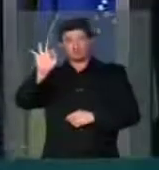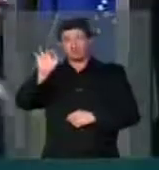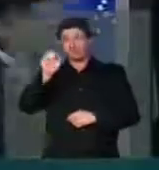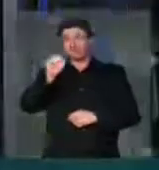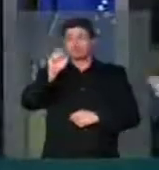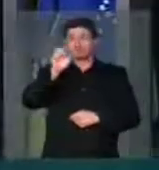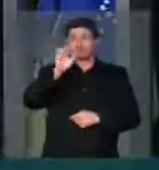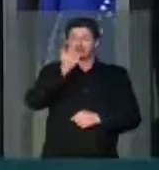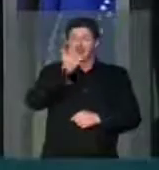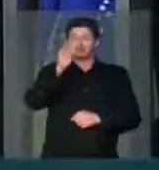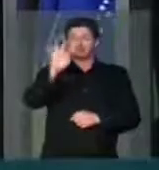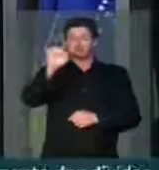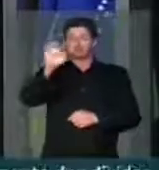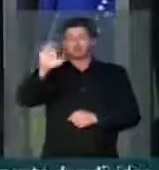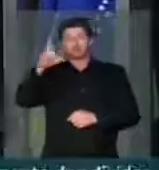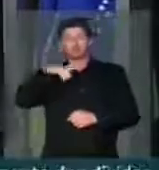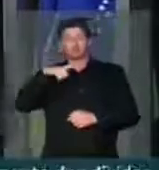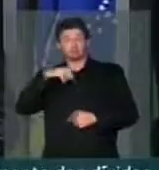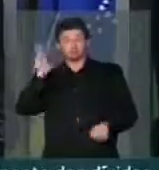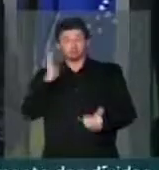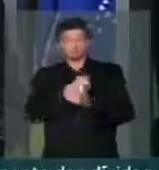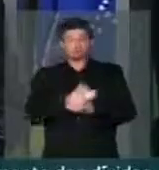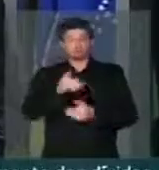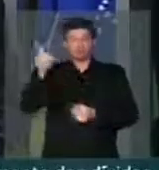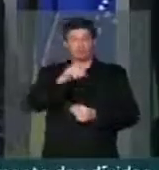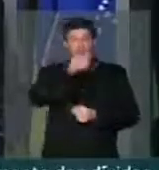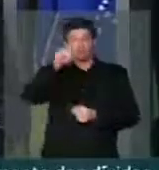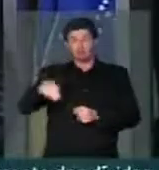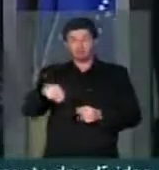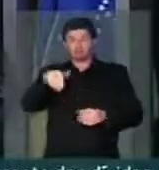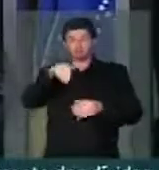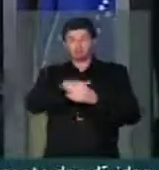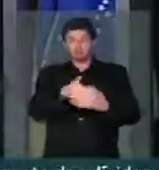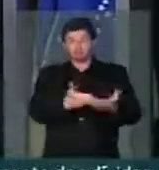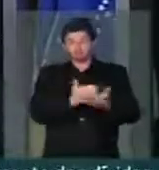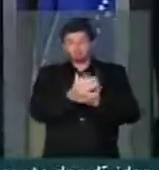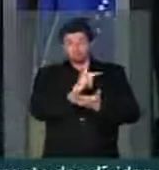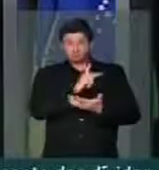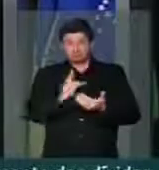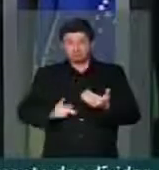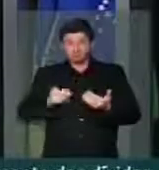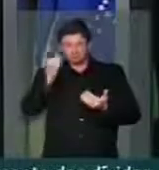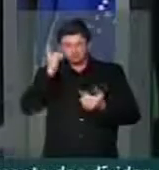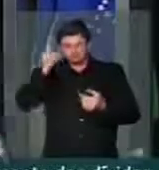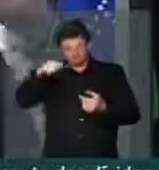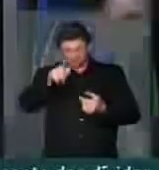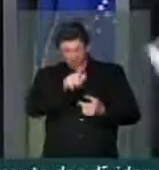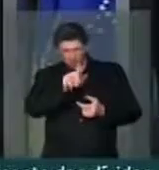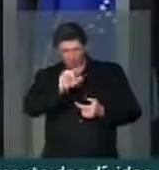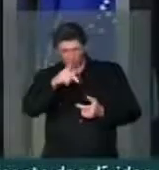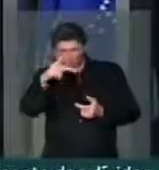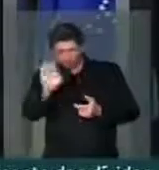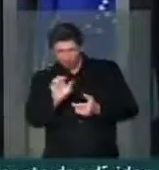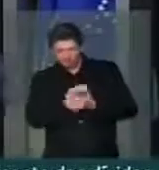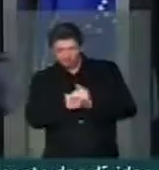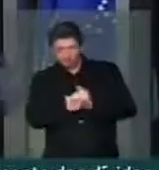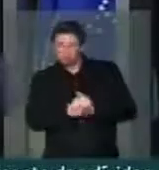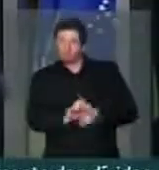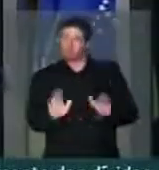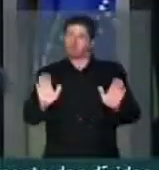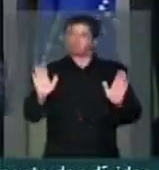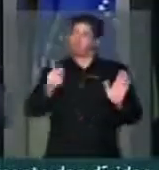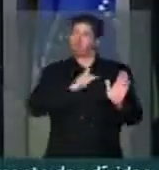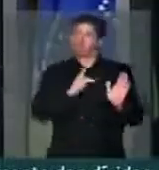uma ação que pode resultar na anulação da eleição? Significa golpismo? Ora, senhor